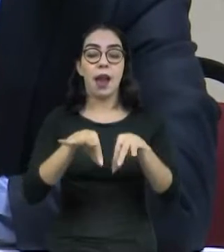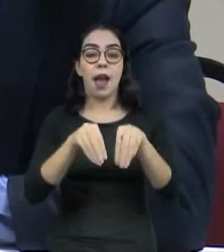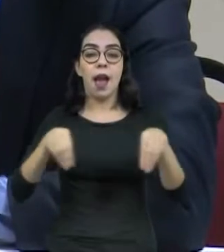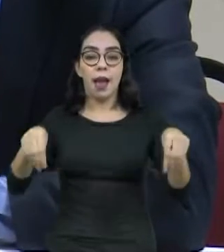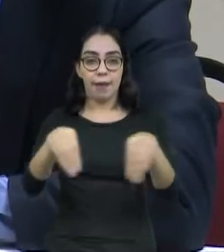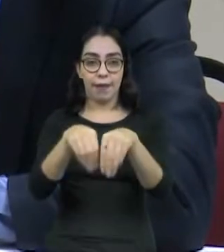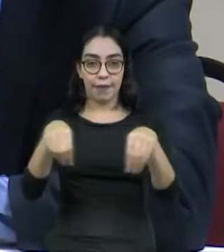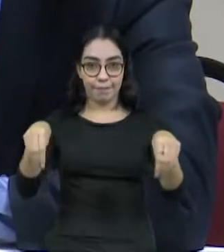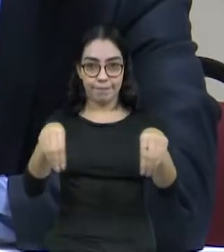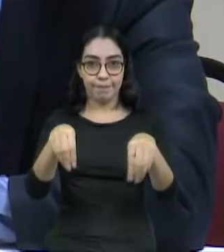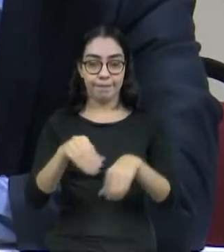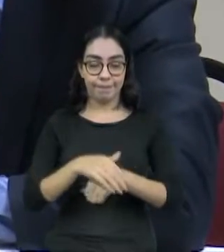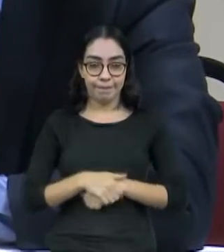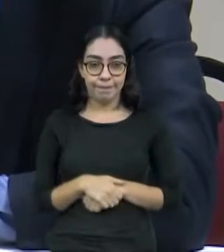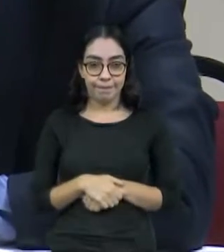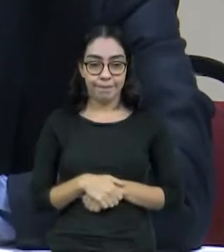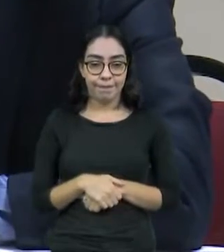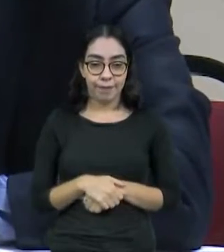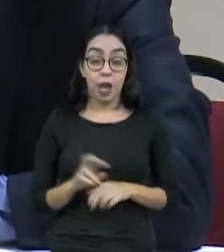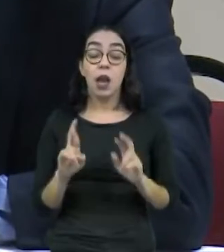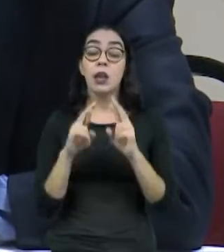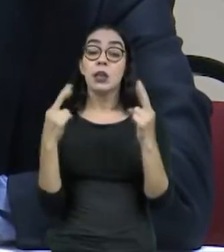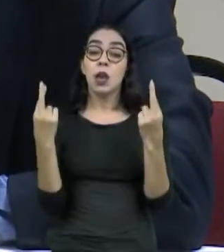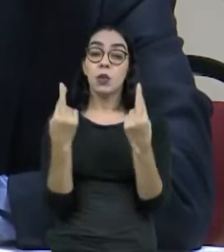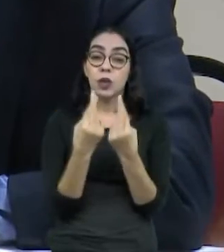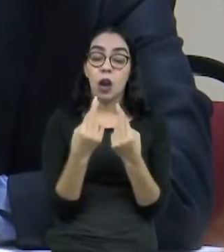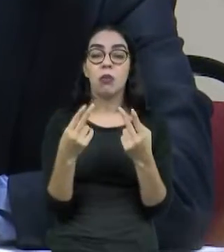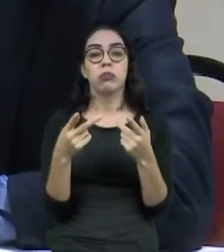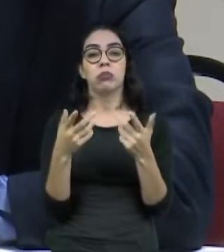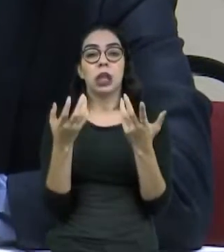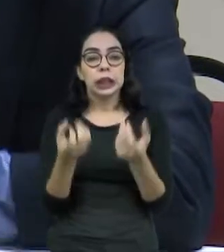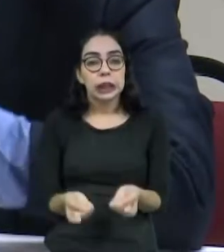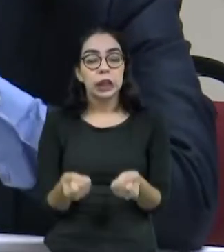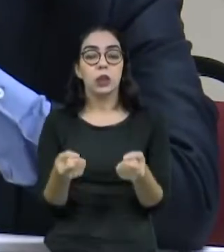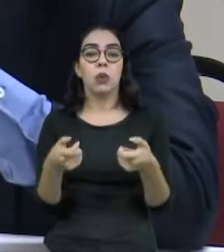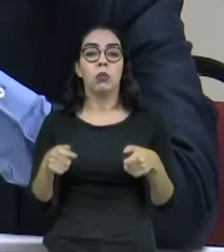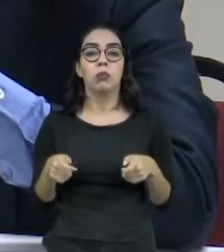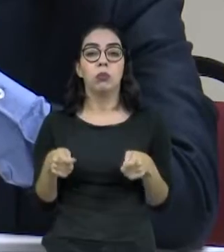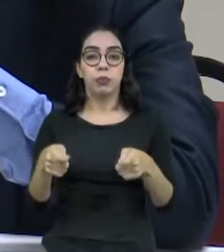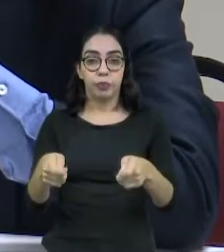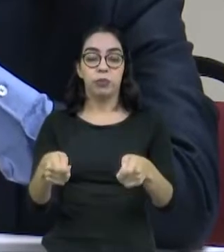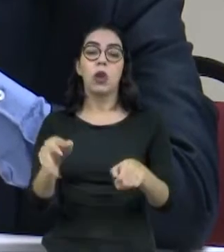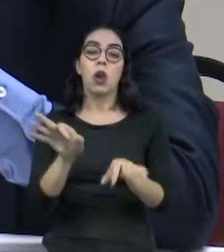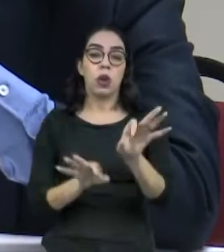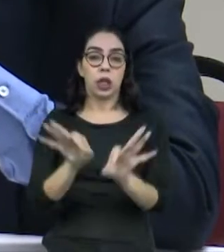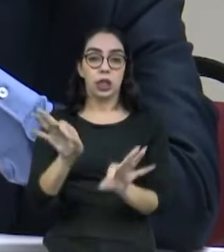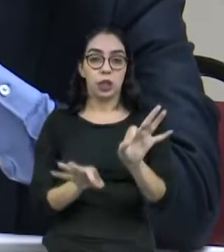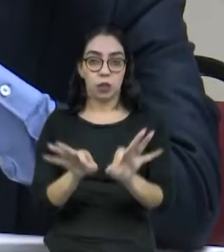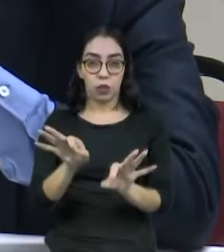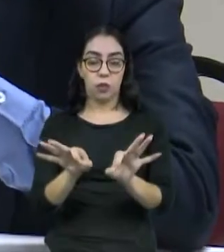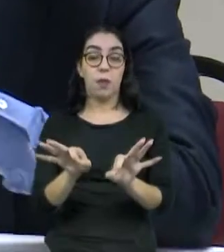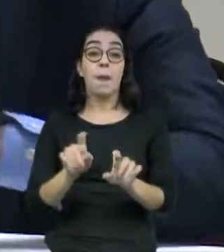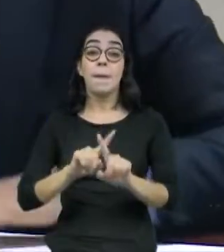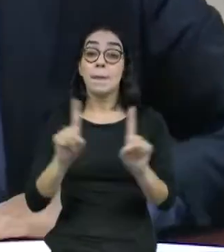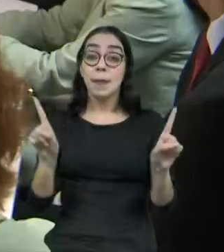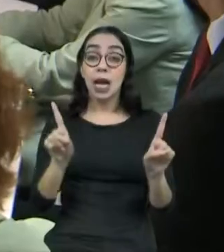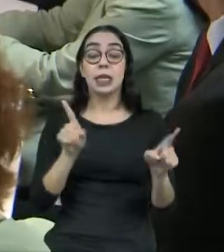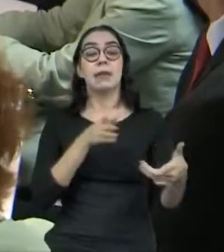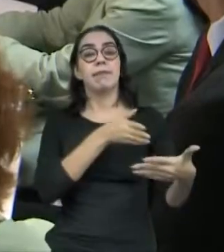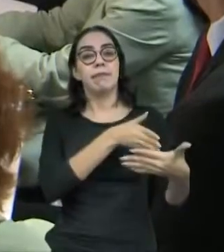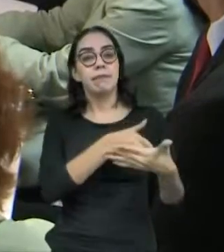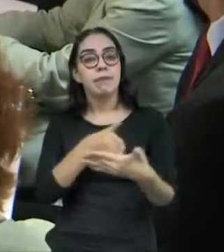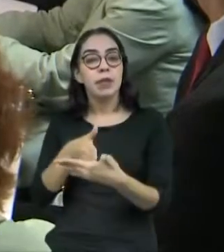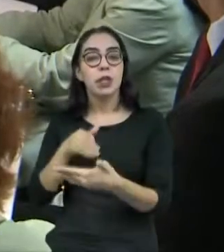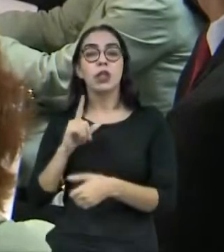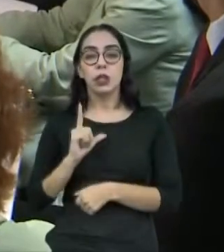reuniões, um termo de referência que permite o funcionamento das barracas foi elaborado, mas com limite de atuação. O